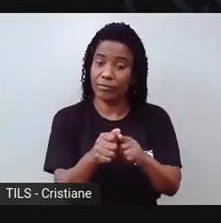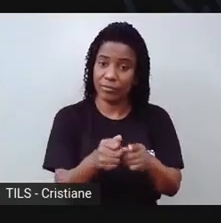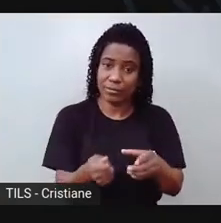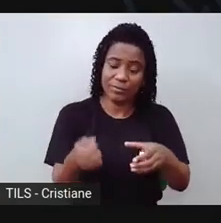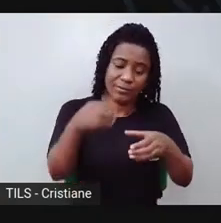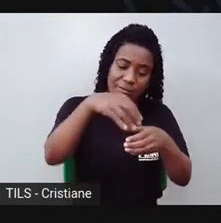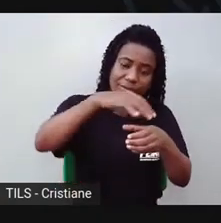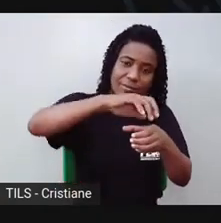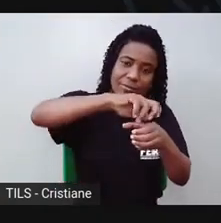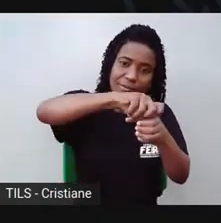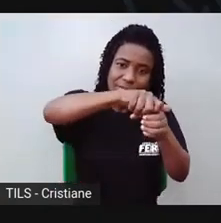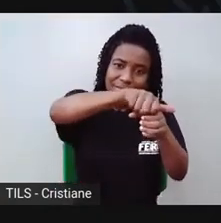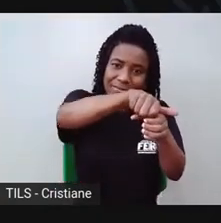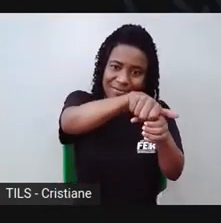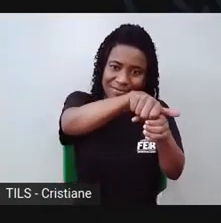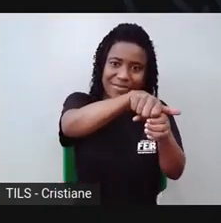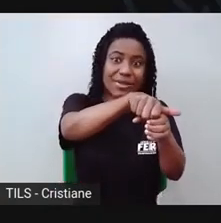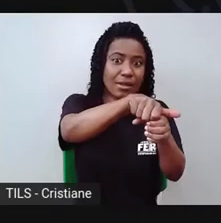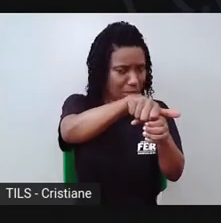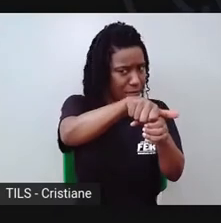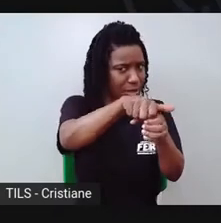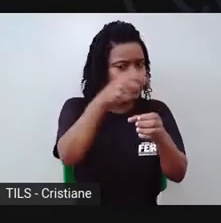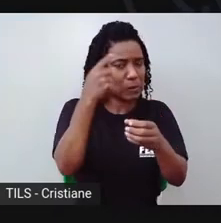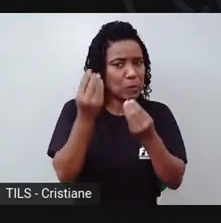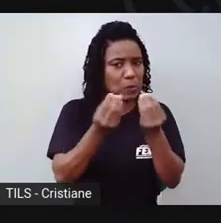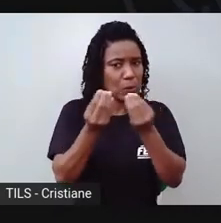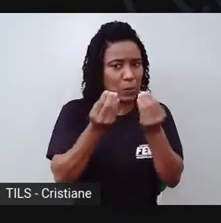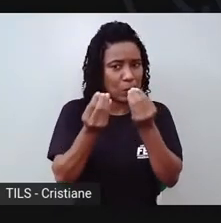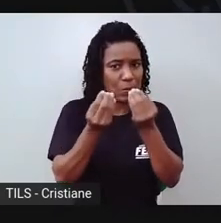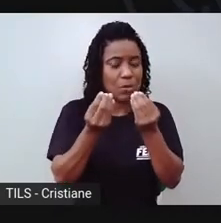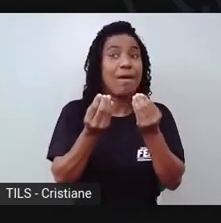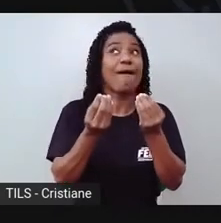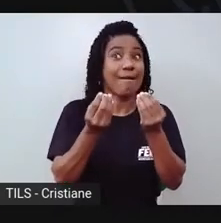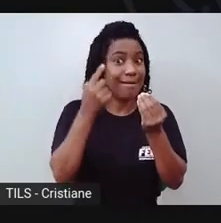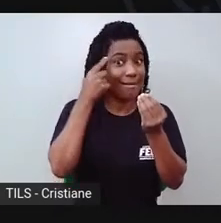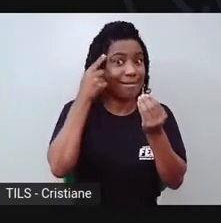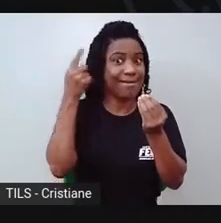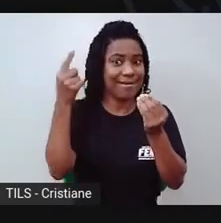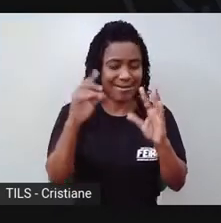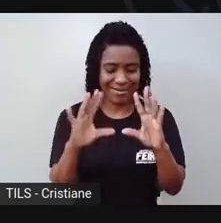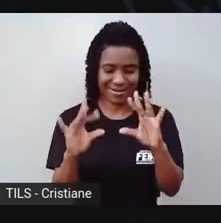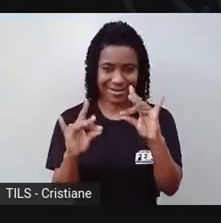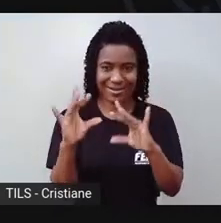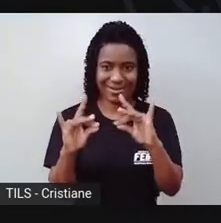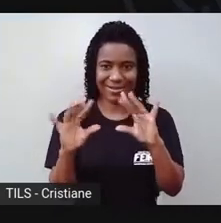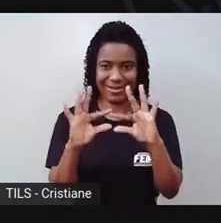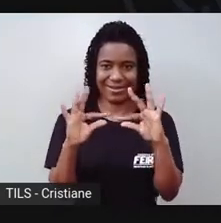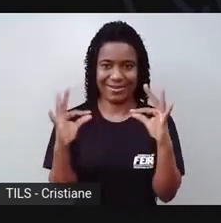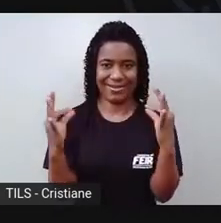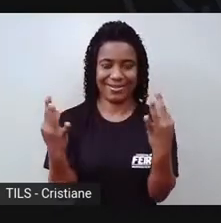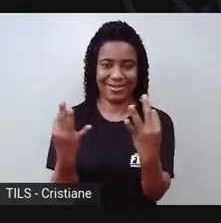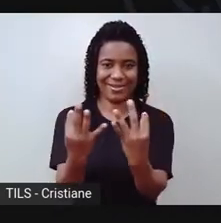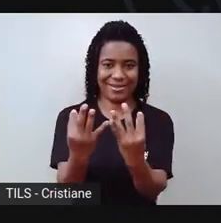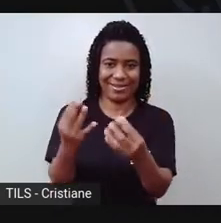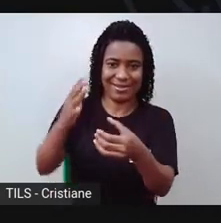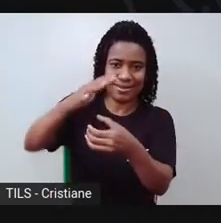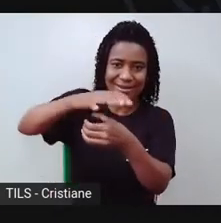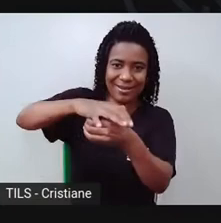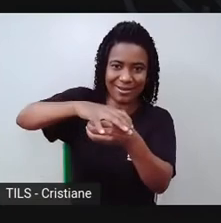ele precisava de um pote. Aí, ele fez um pote, um tampa, pra guardar as sementinhas que ele